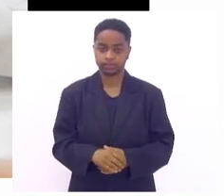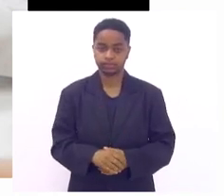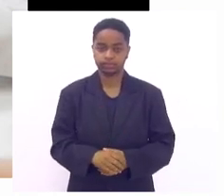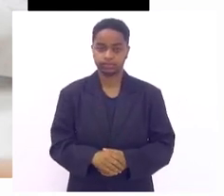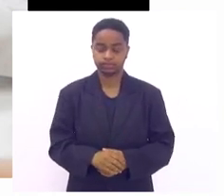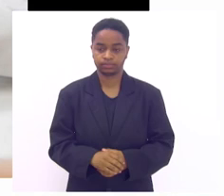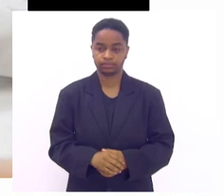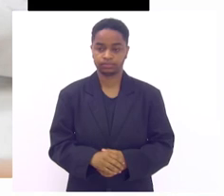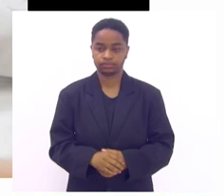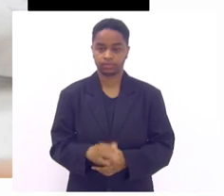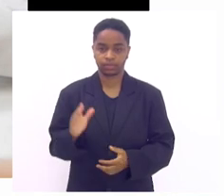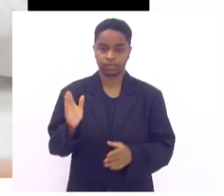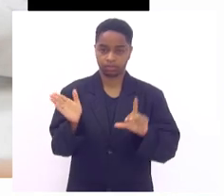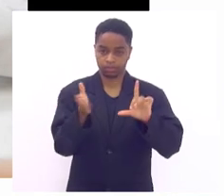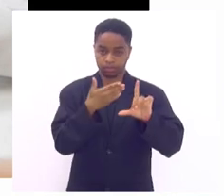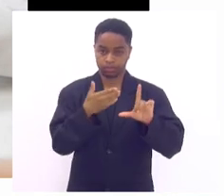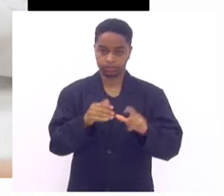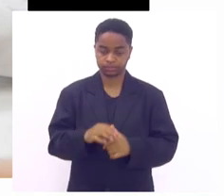Pula.